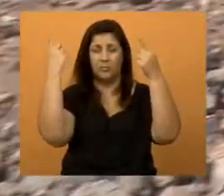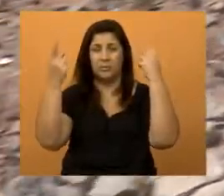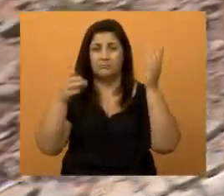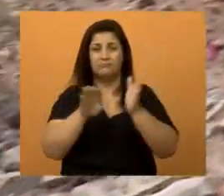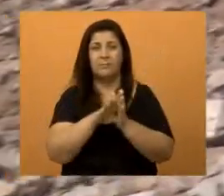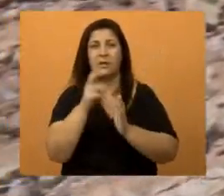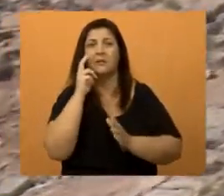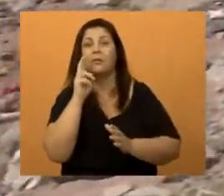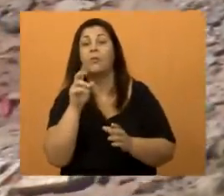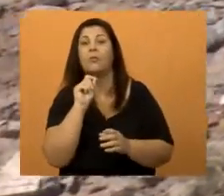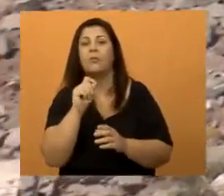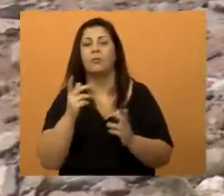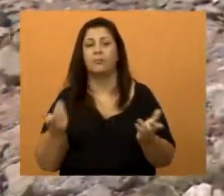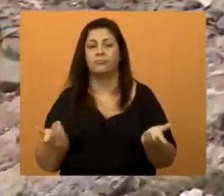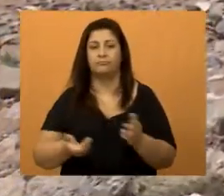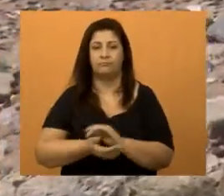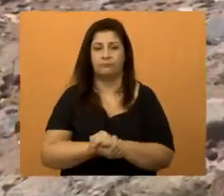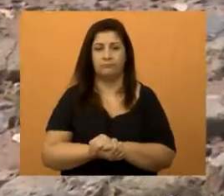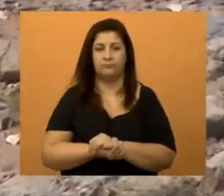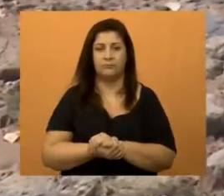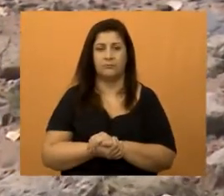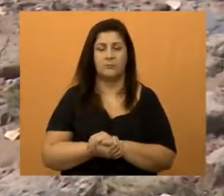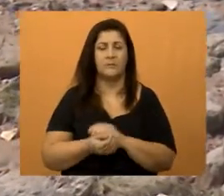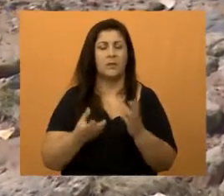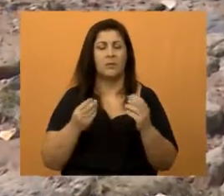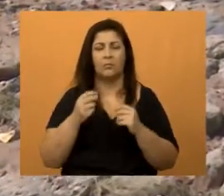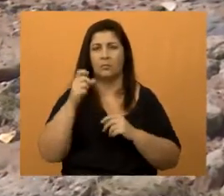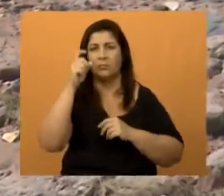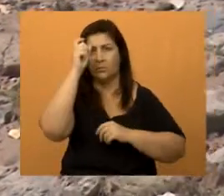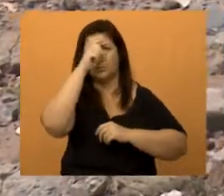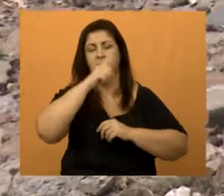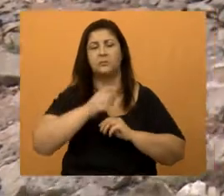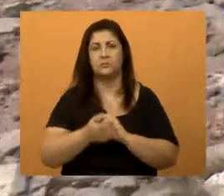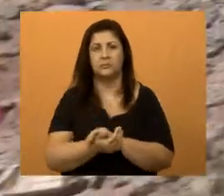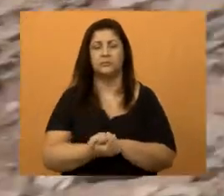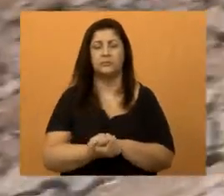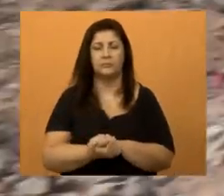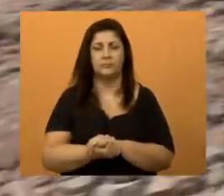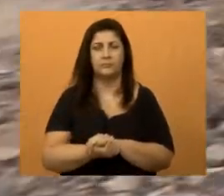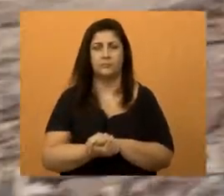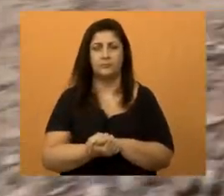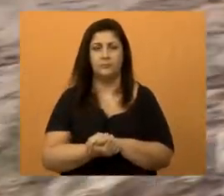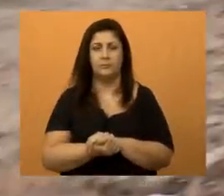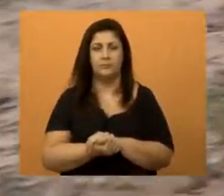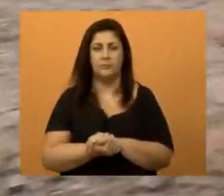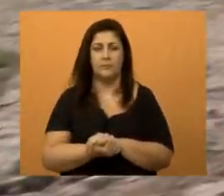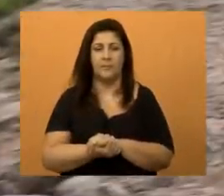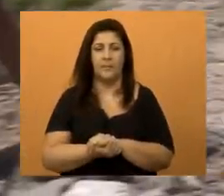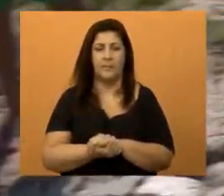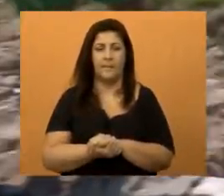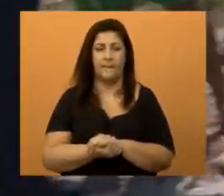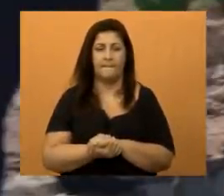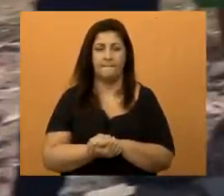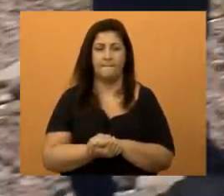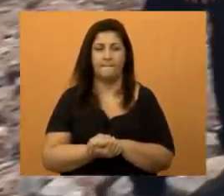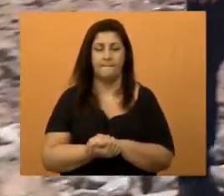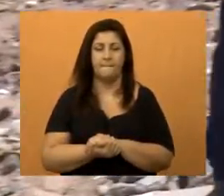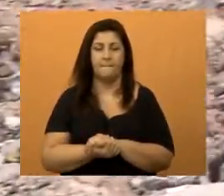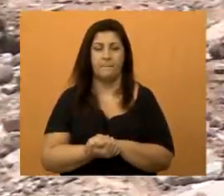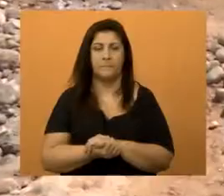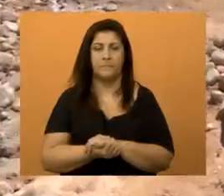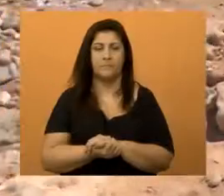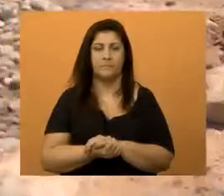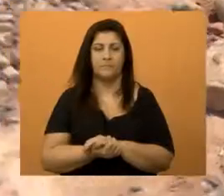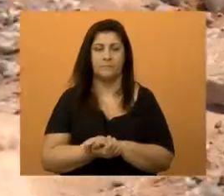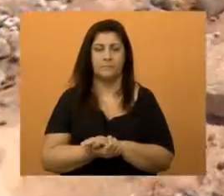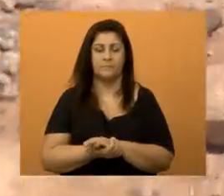rua quando chove. A situação aqui é muito precária mesmo, aqui nesse Jardim Paraíso, no nosso município de